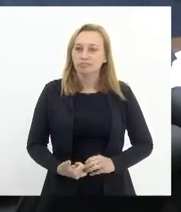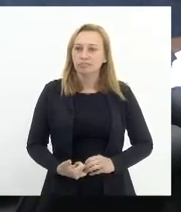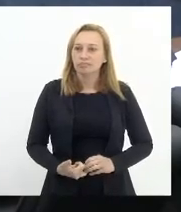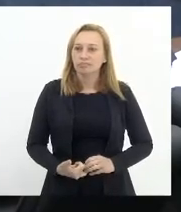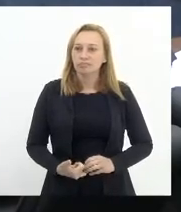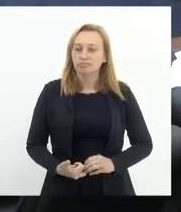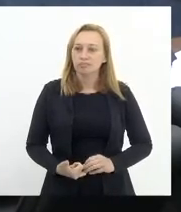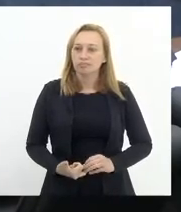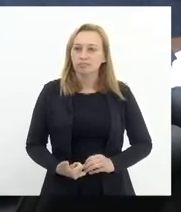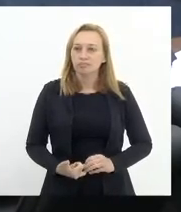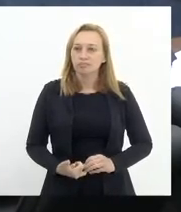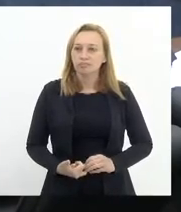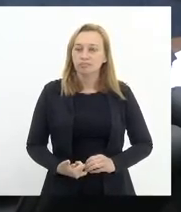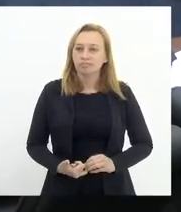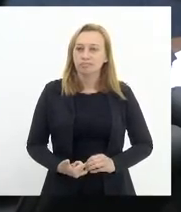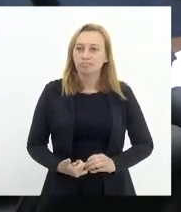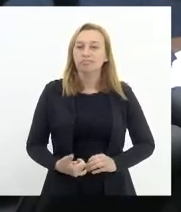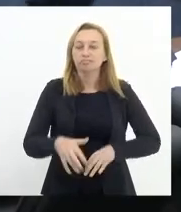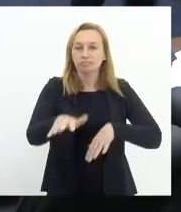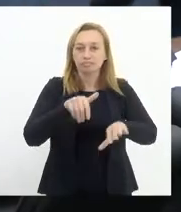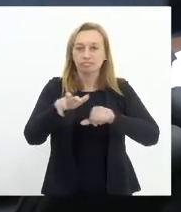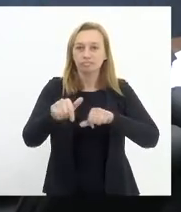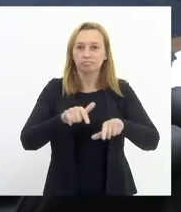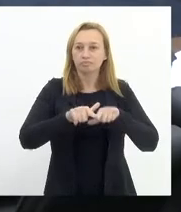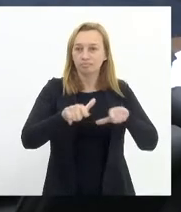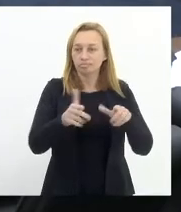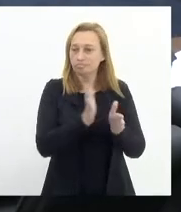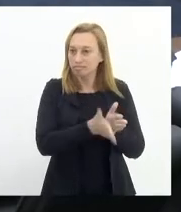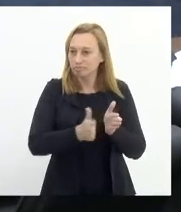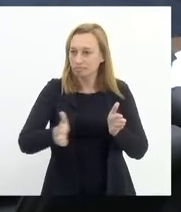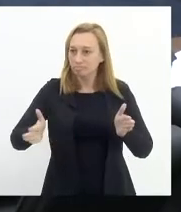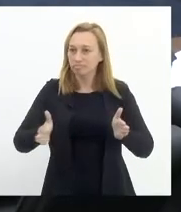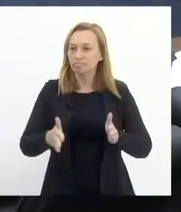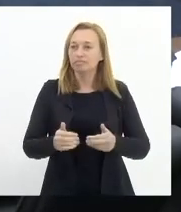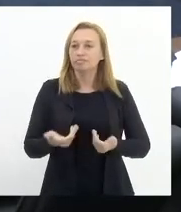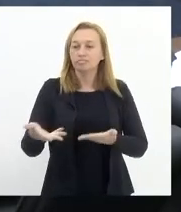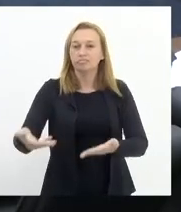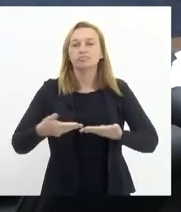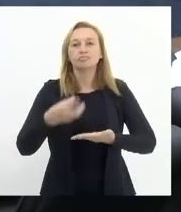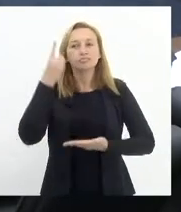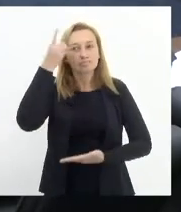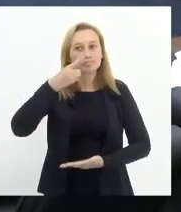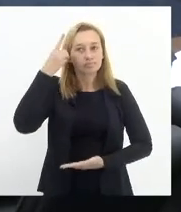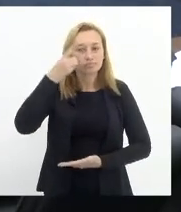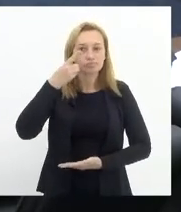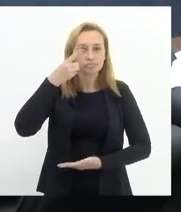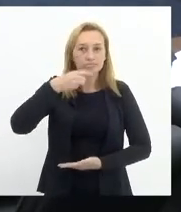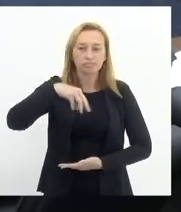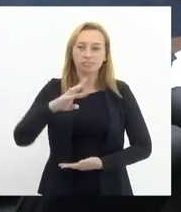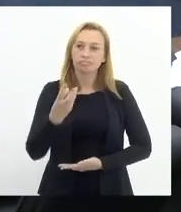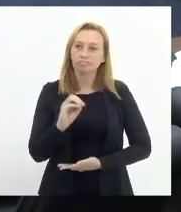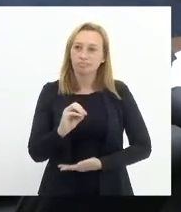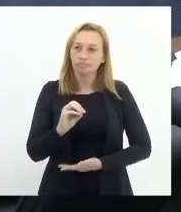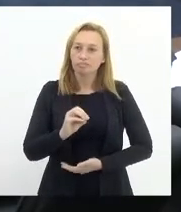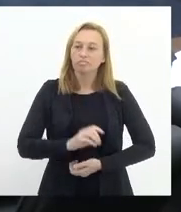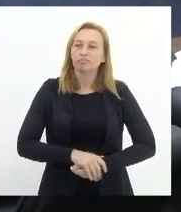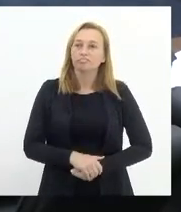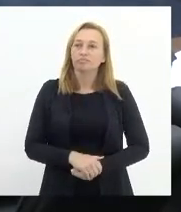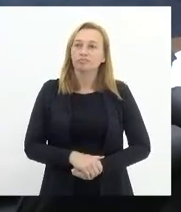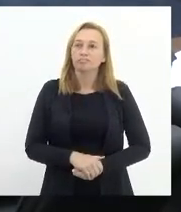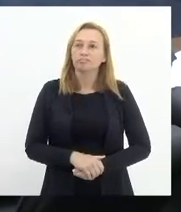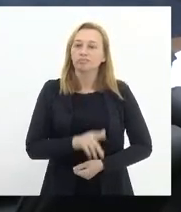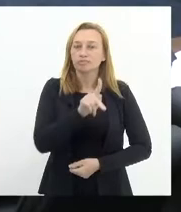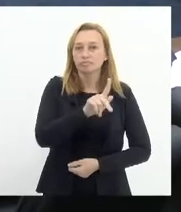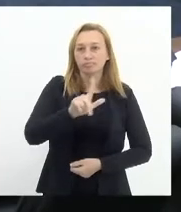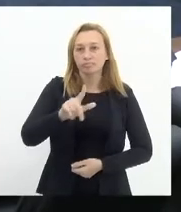O presidente chama os trabalhos à ordem. Convido o deputado Márcio para emitir parecer ao